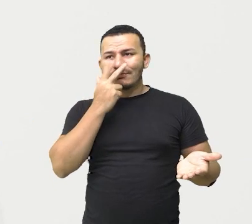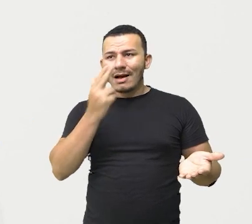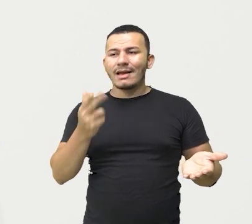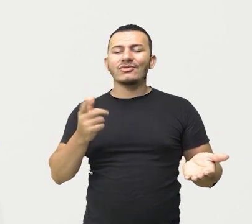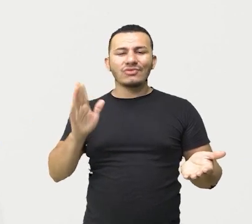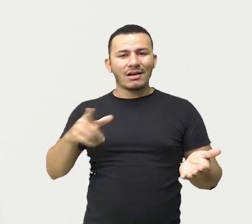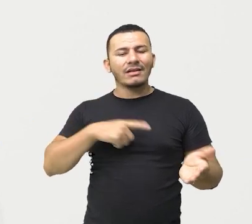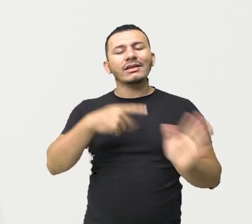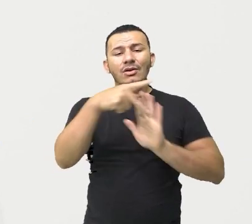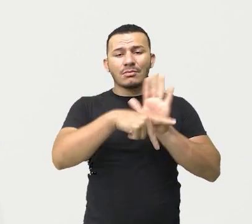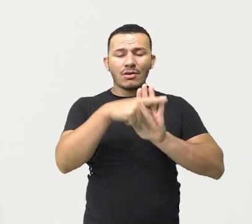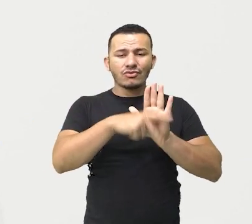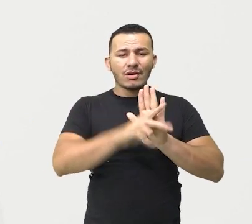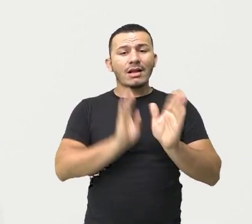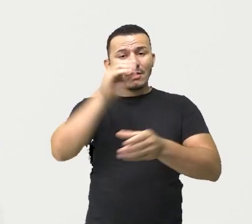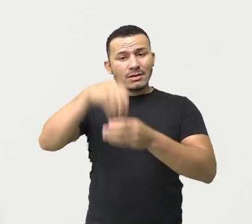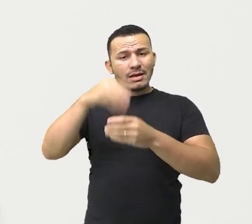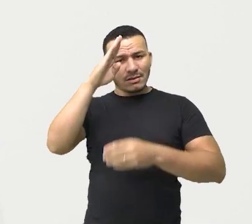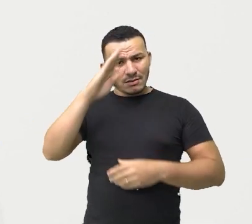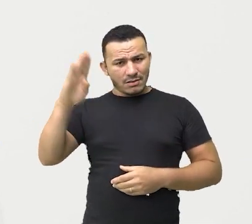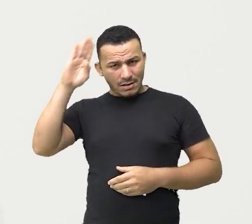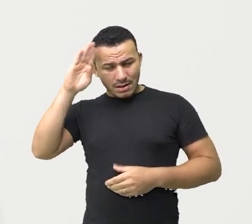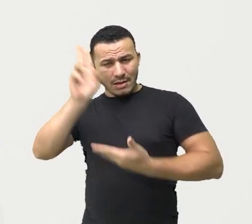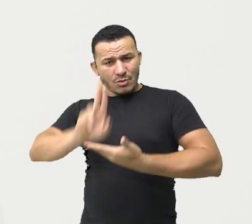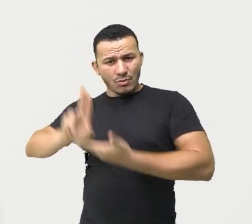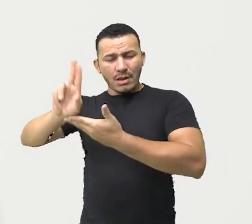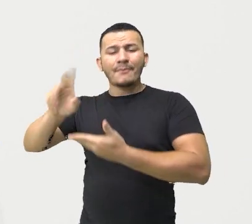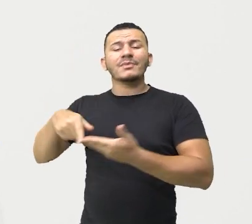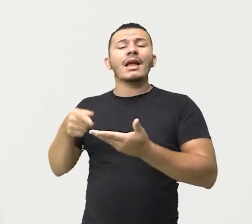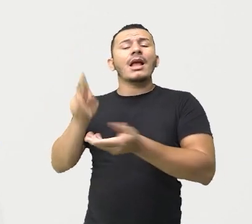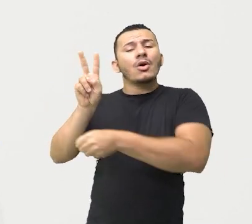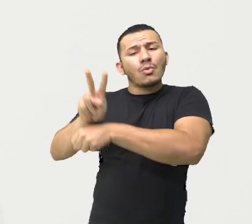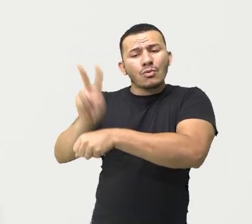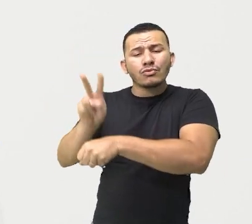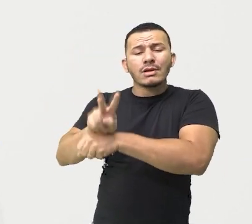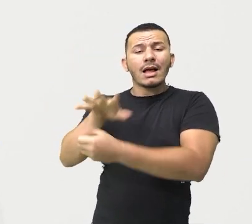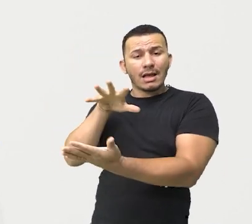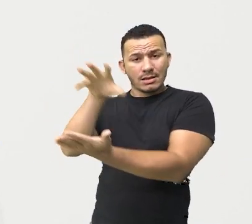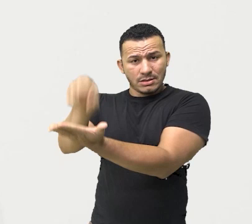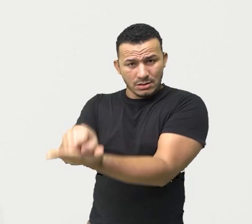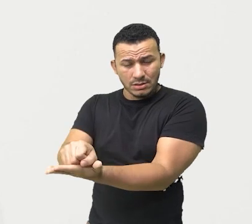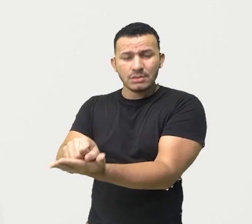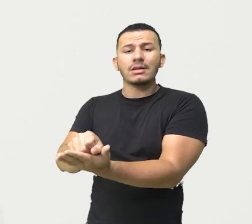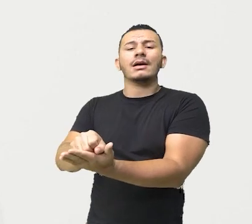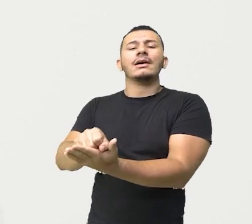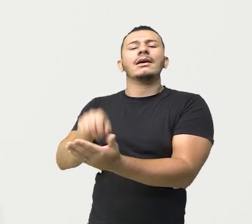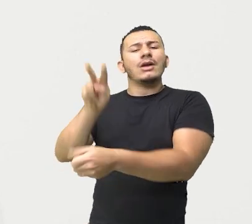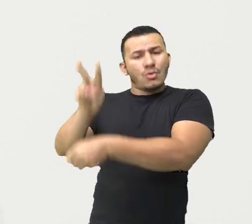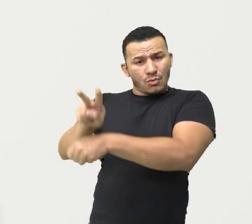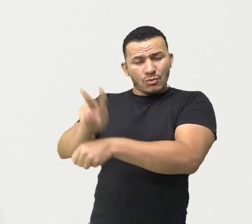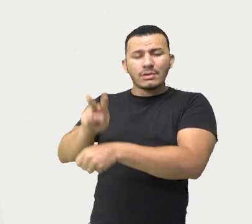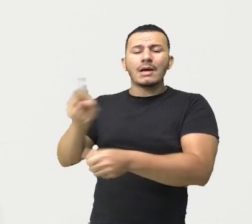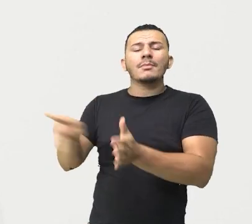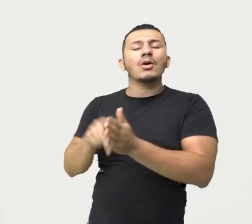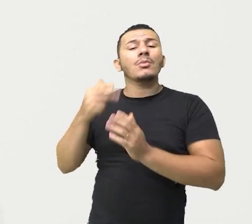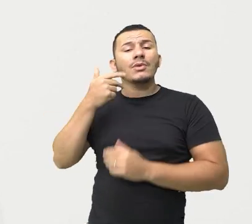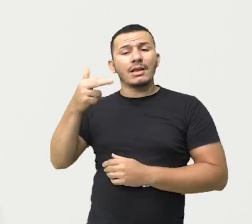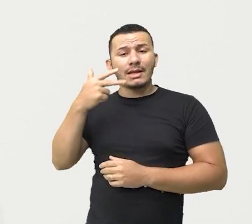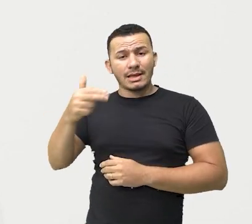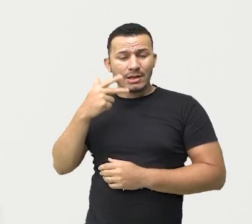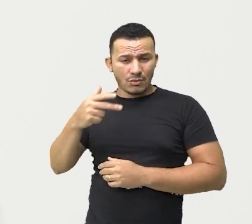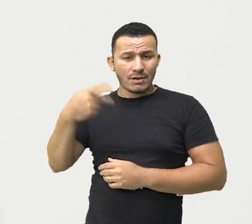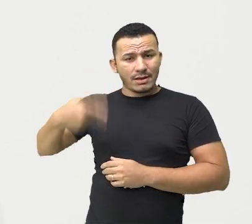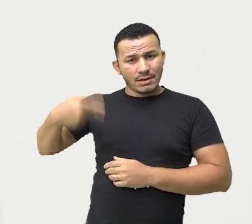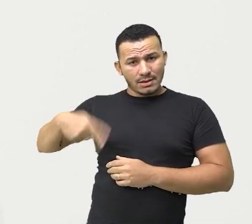feito nas universidades para preservar, ou seja, para registrar e, assim, preservar essas línguas